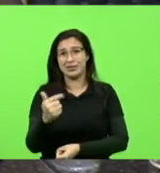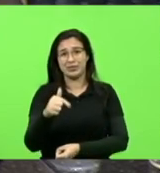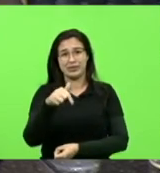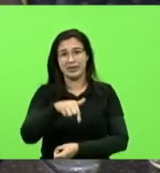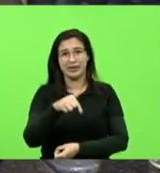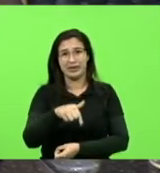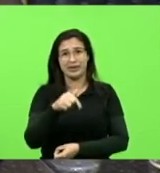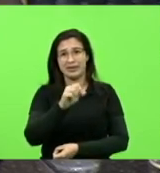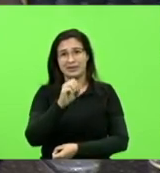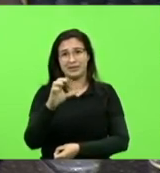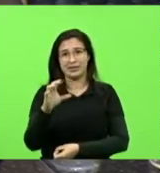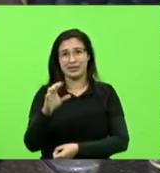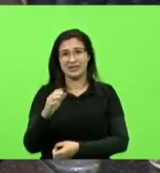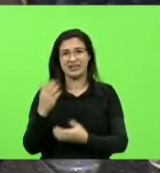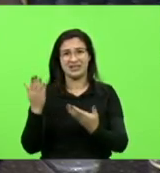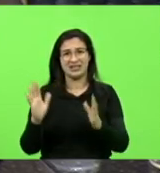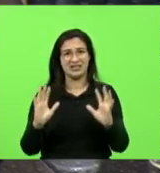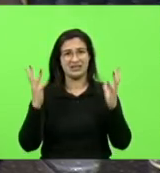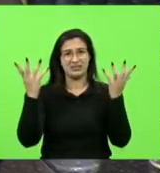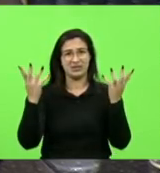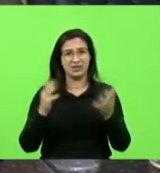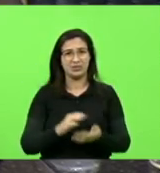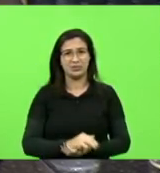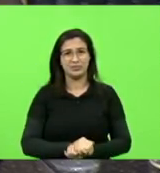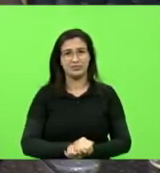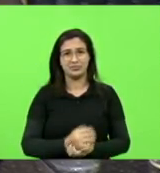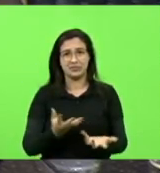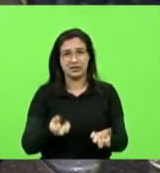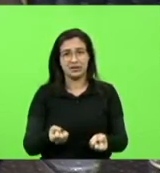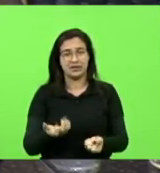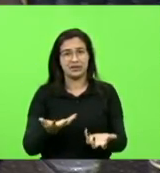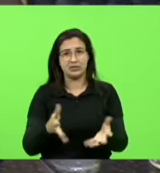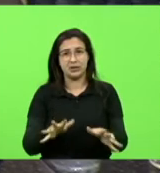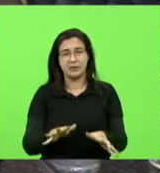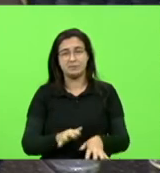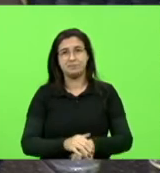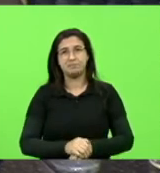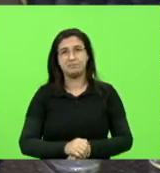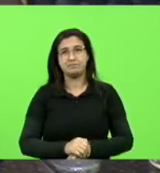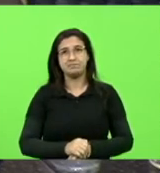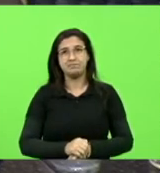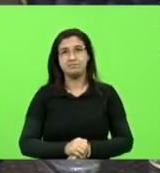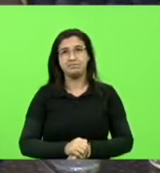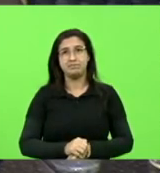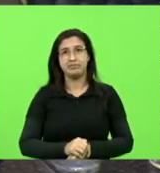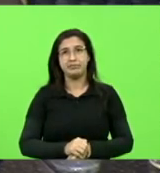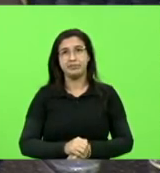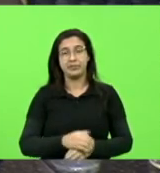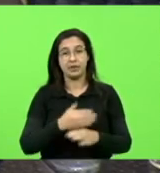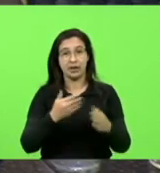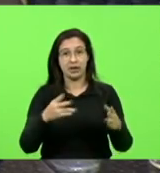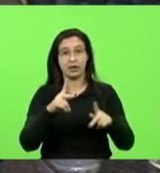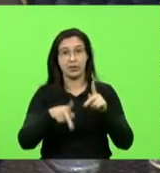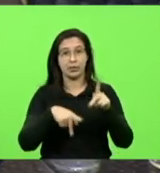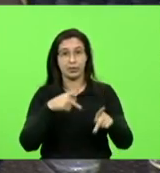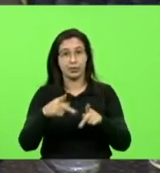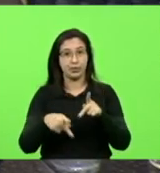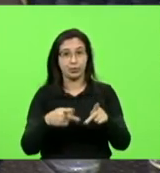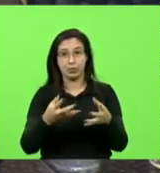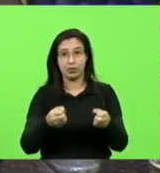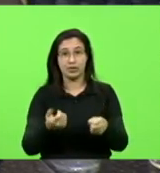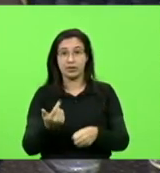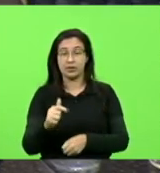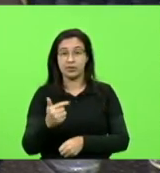Catarina, em lugar nenhum. Ficou claro a manifestação contrária do público contra